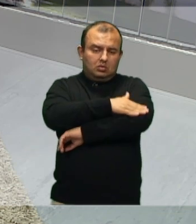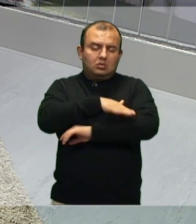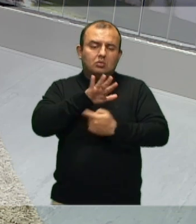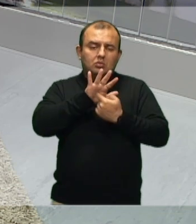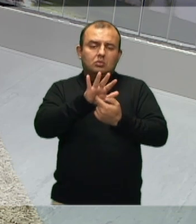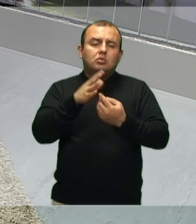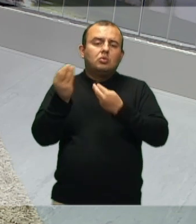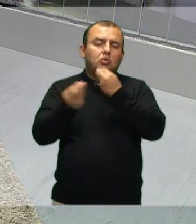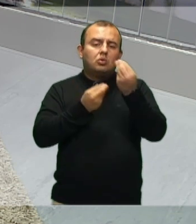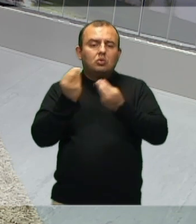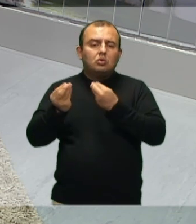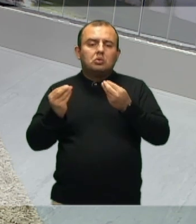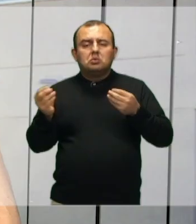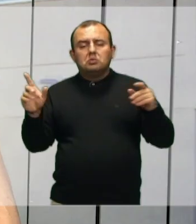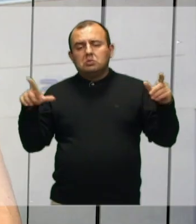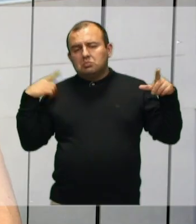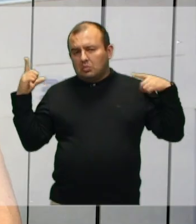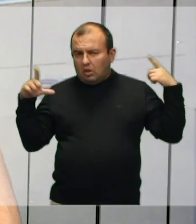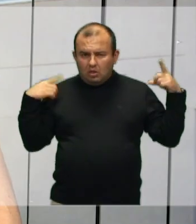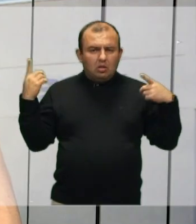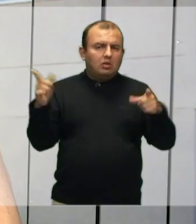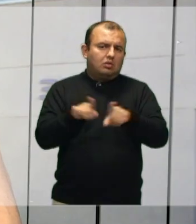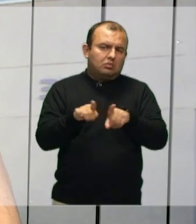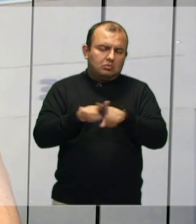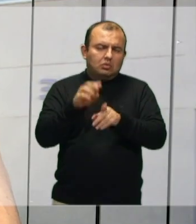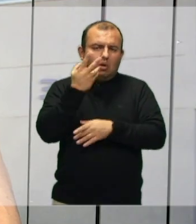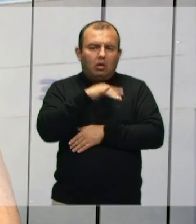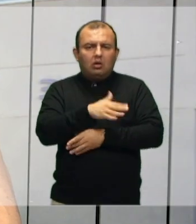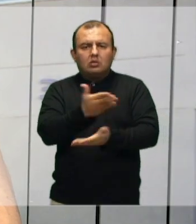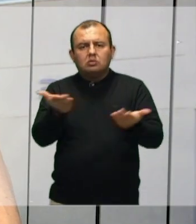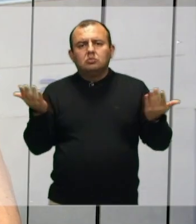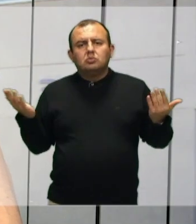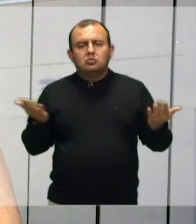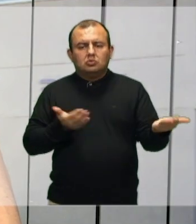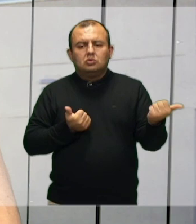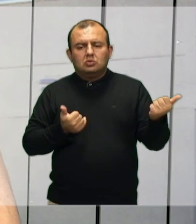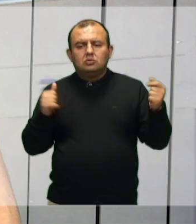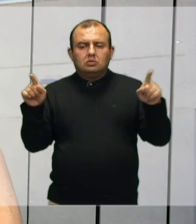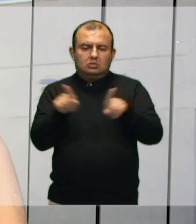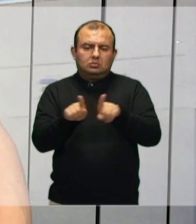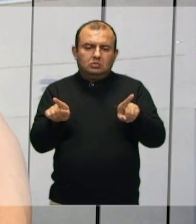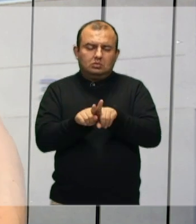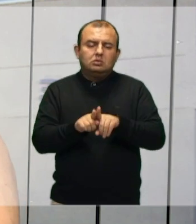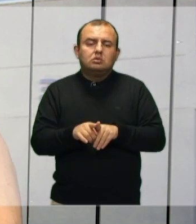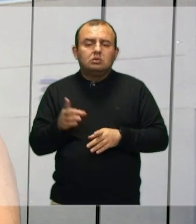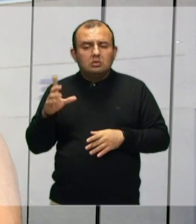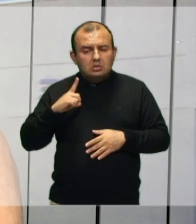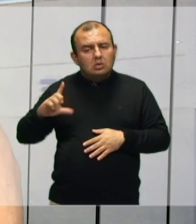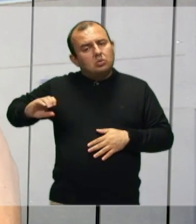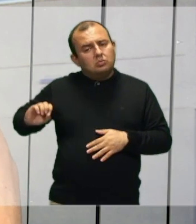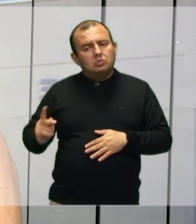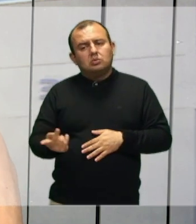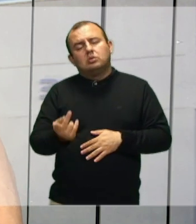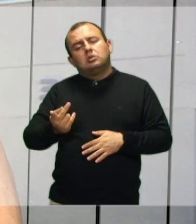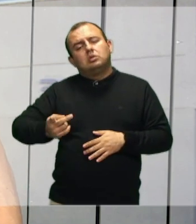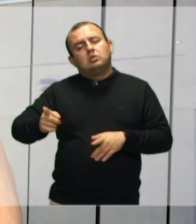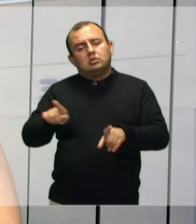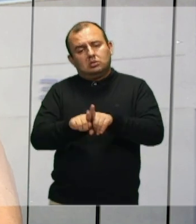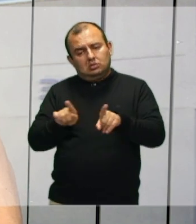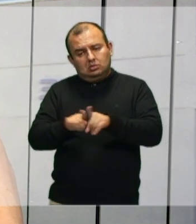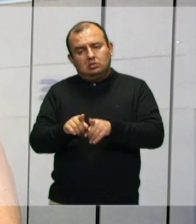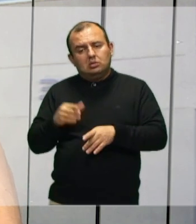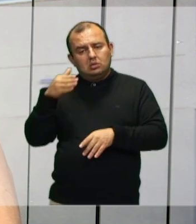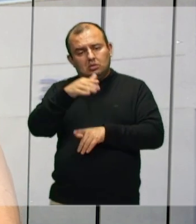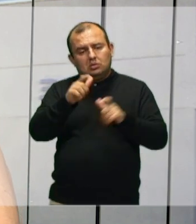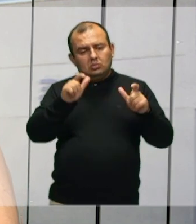Correios também como uma forma de entretenimento para aquelas crianças, para aqueles jovens que têm a oportunidade de lá também ter um